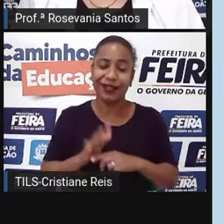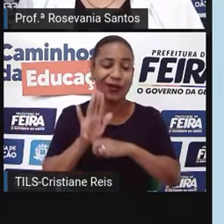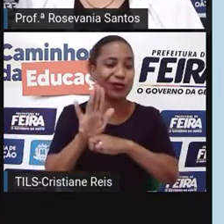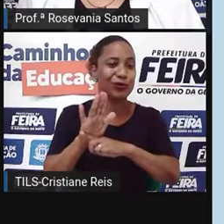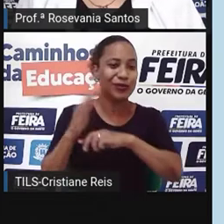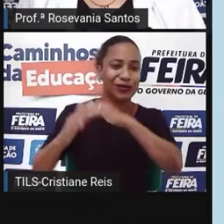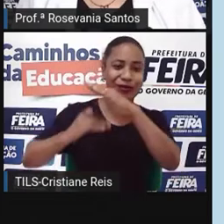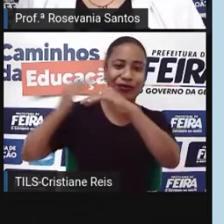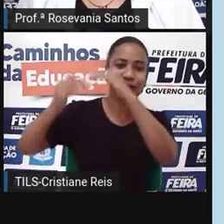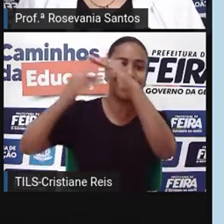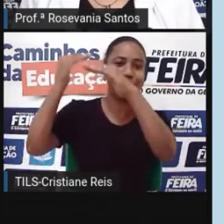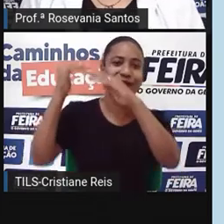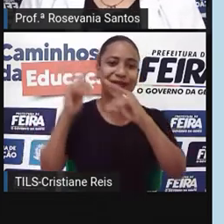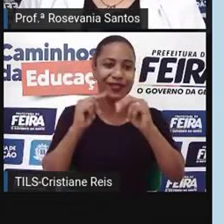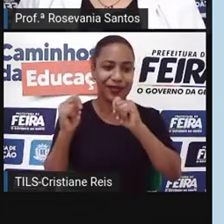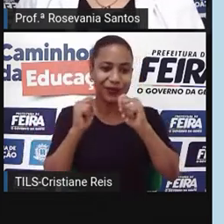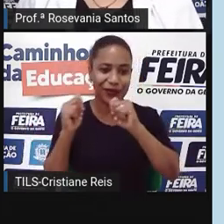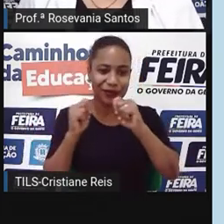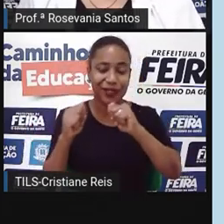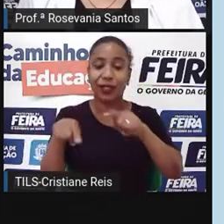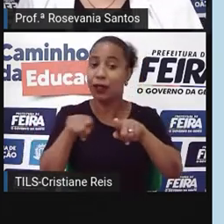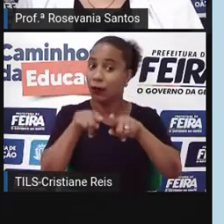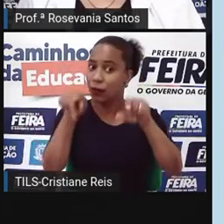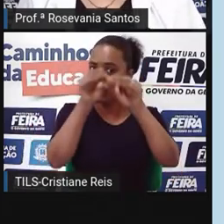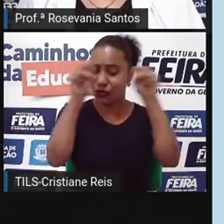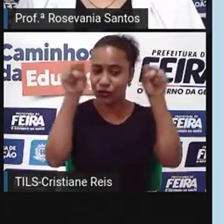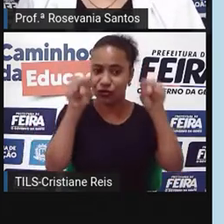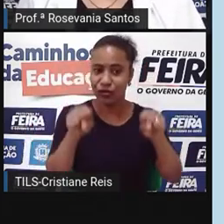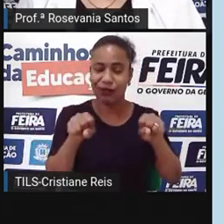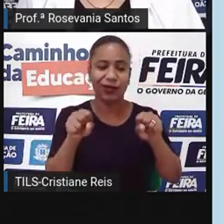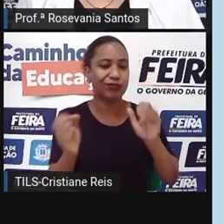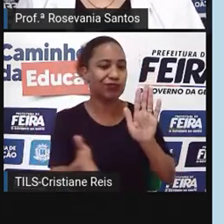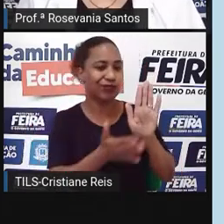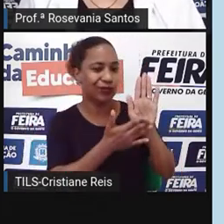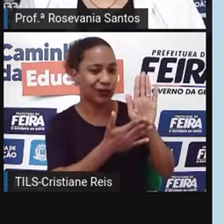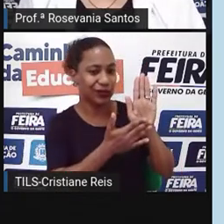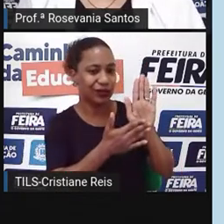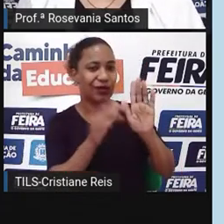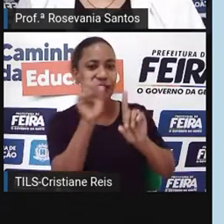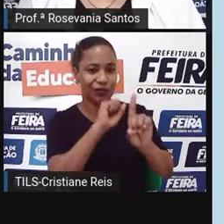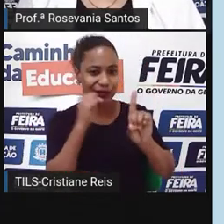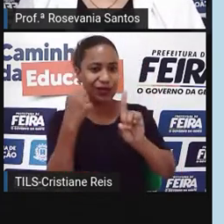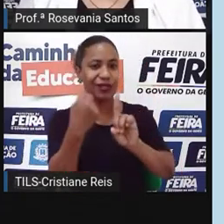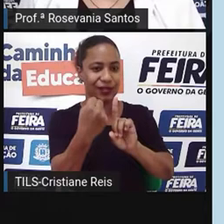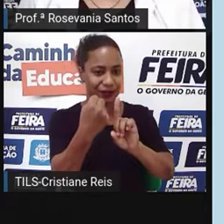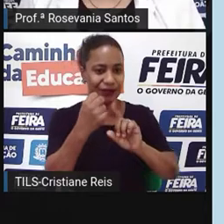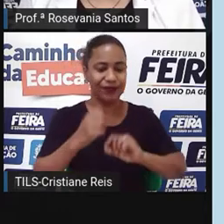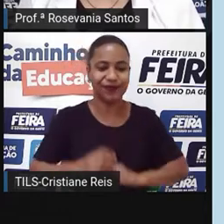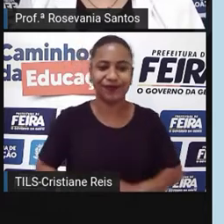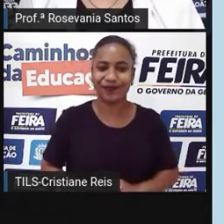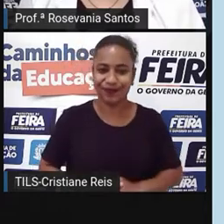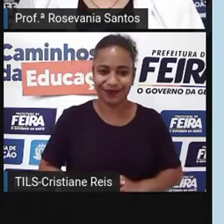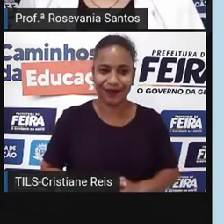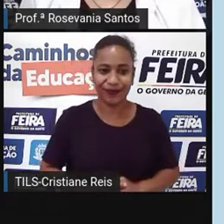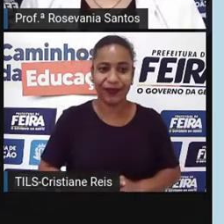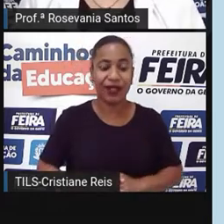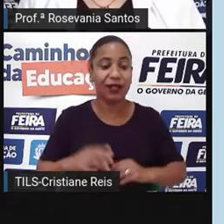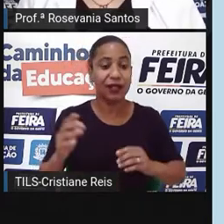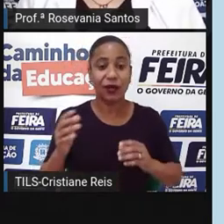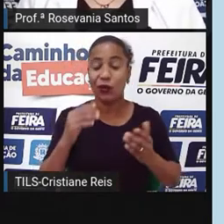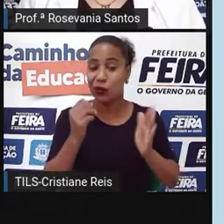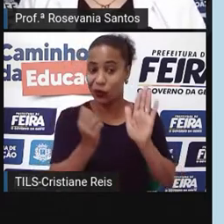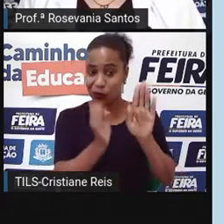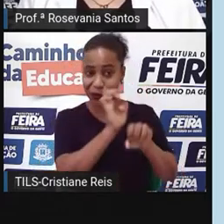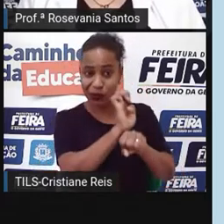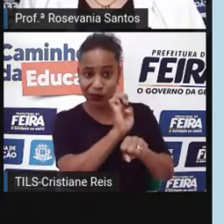econômico, e o sistema político, como eu disse para vocês, é o socialismo. Então, tem toda uma interferência do poder do Estado